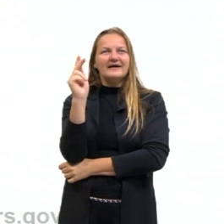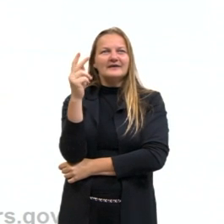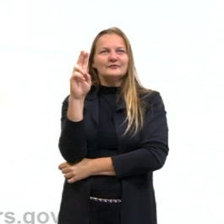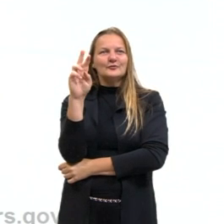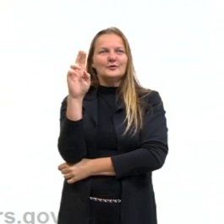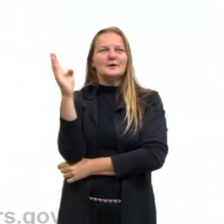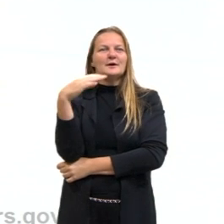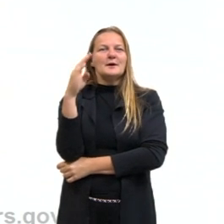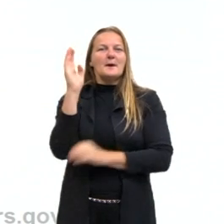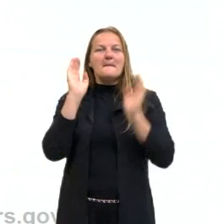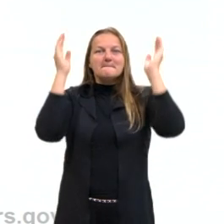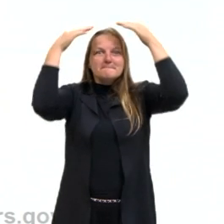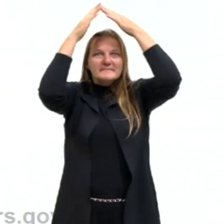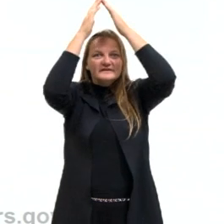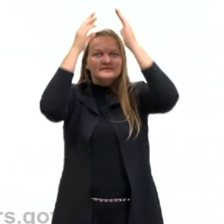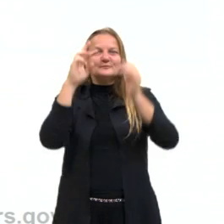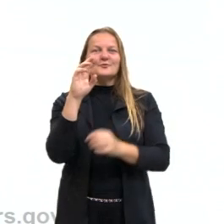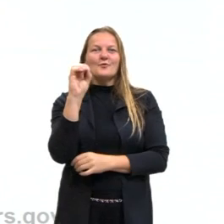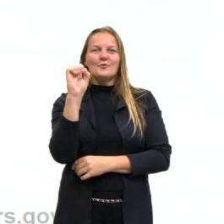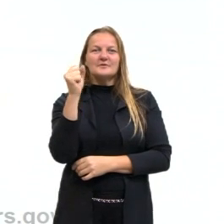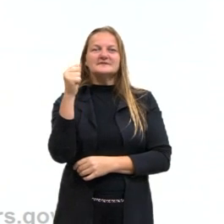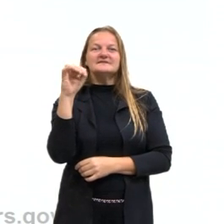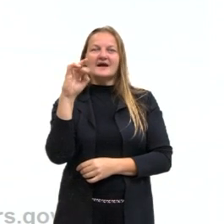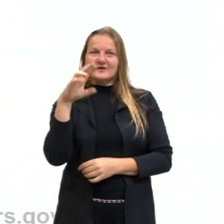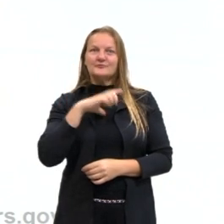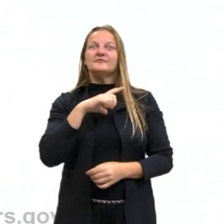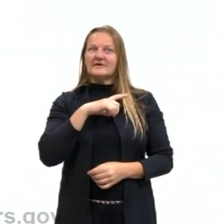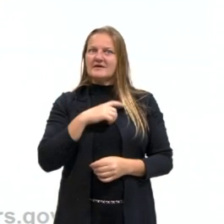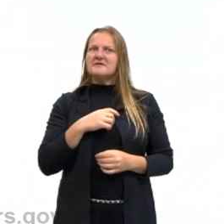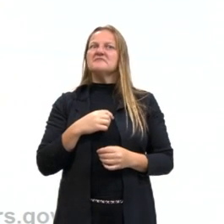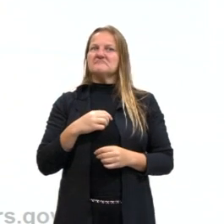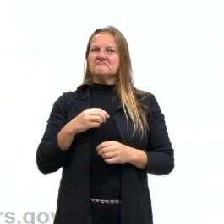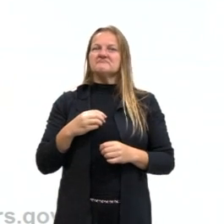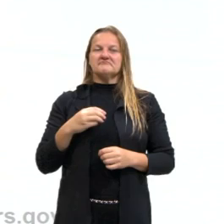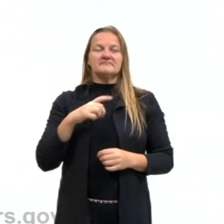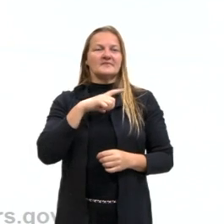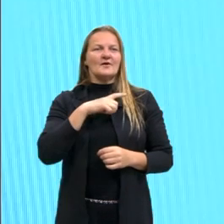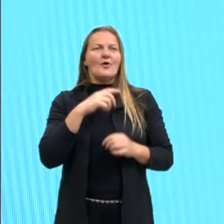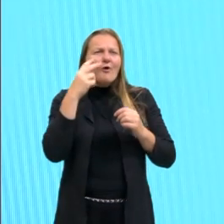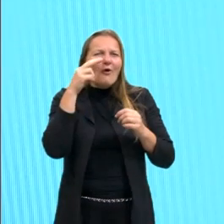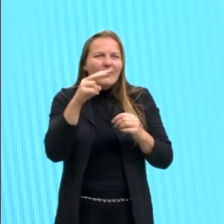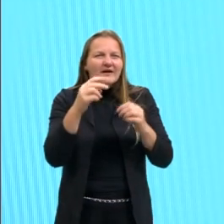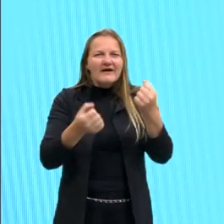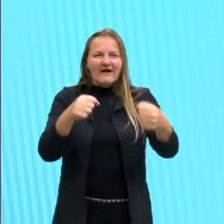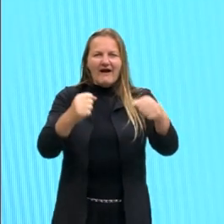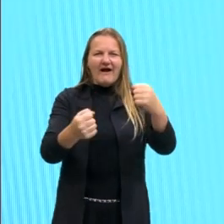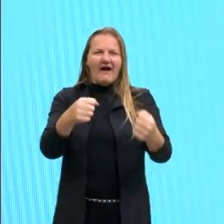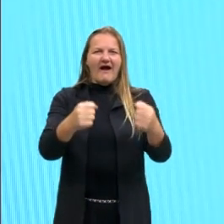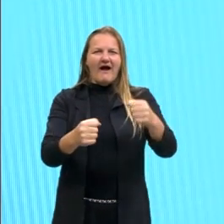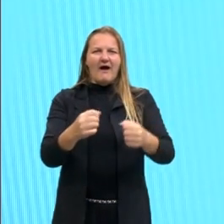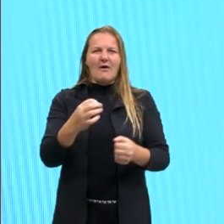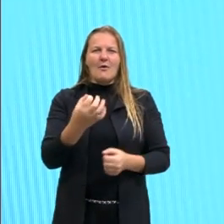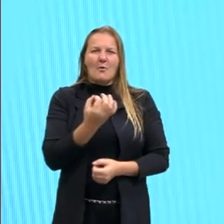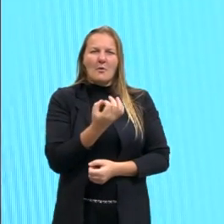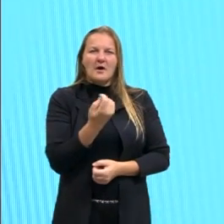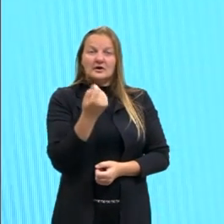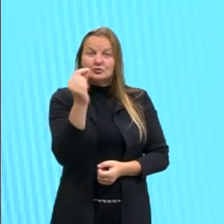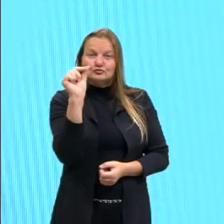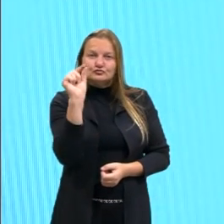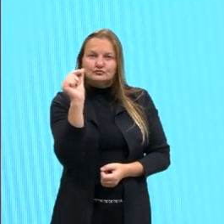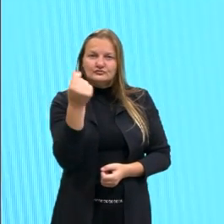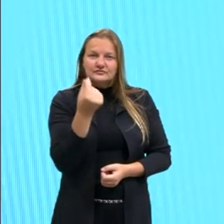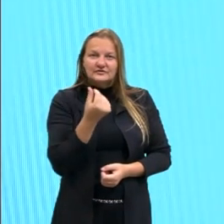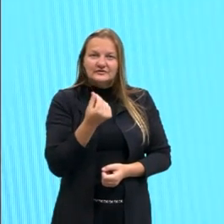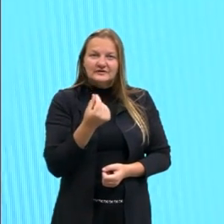no site dele, tem um museu do Arthur. E aqui tem um carrinho, a obra número um, que é Moedas, onde ele